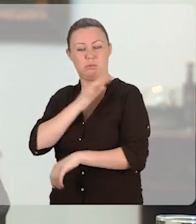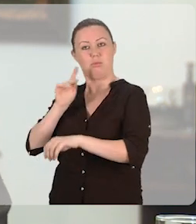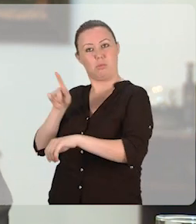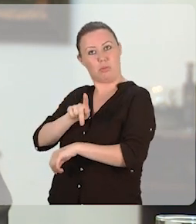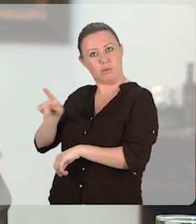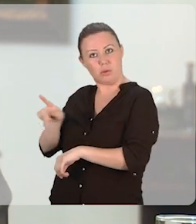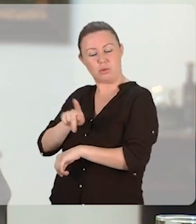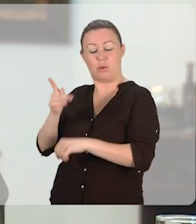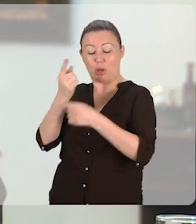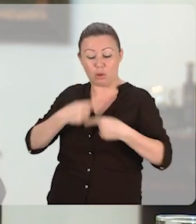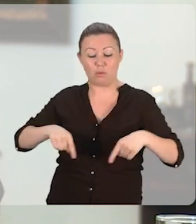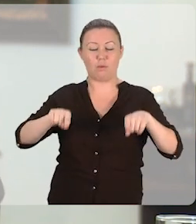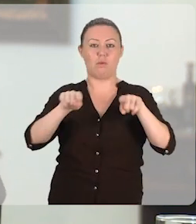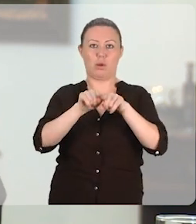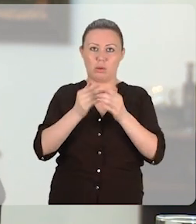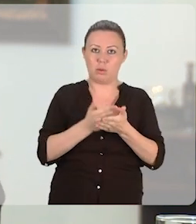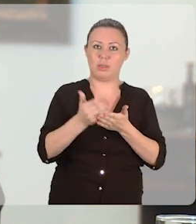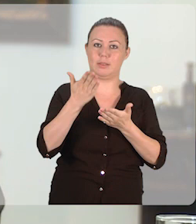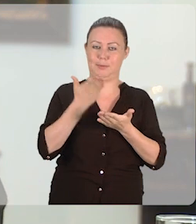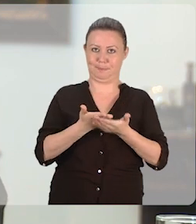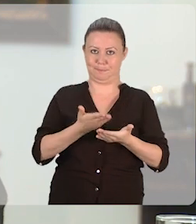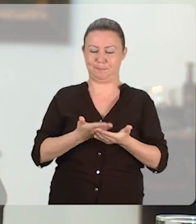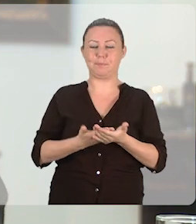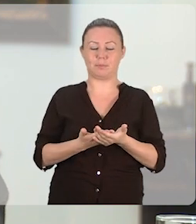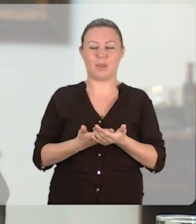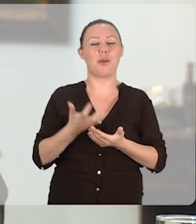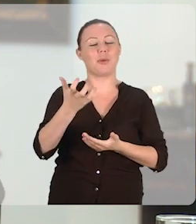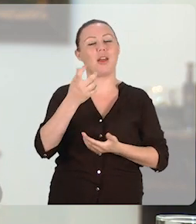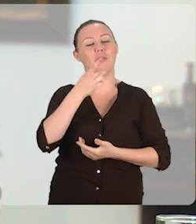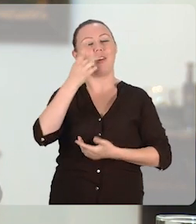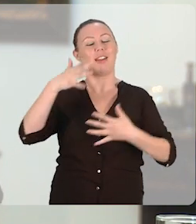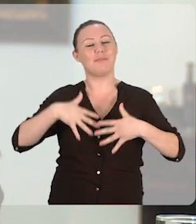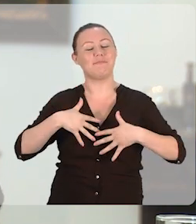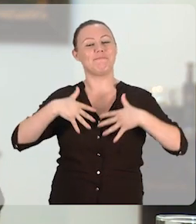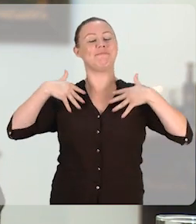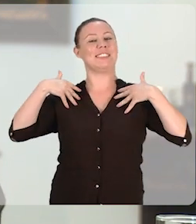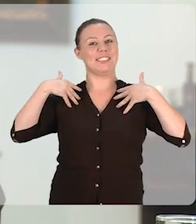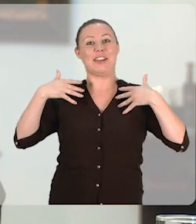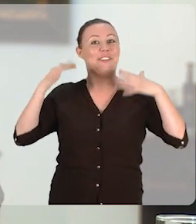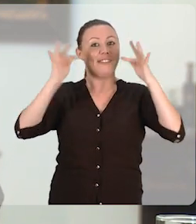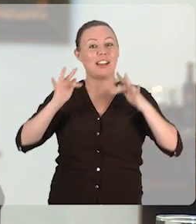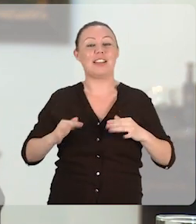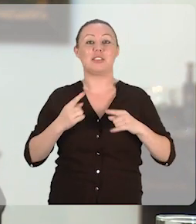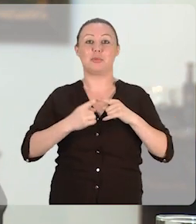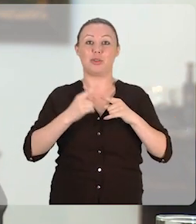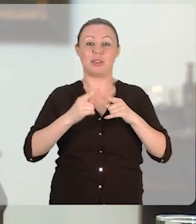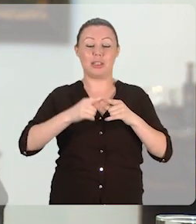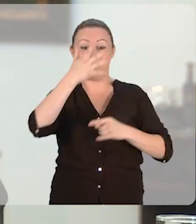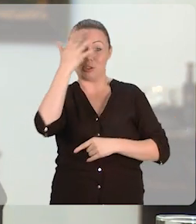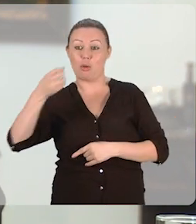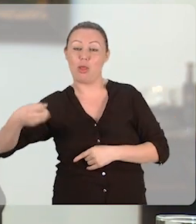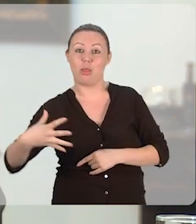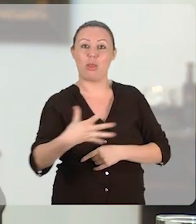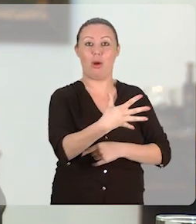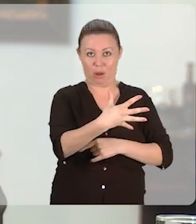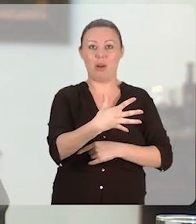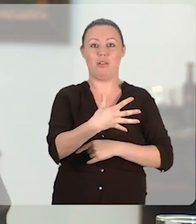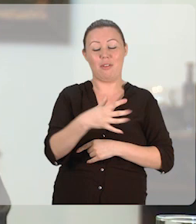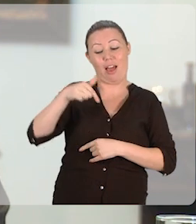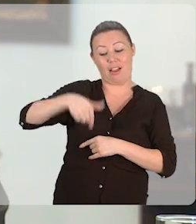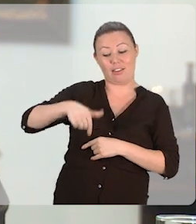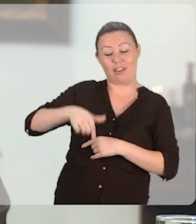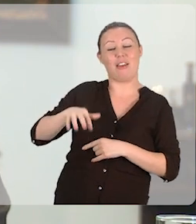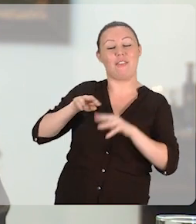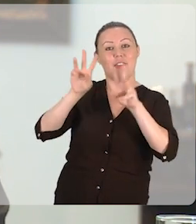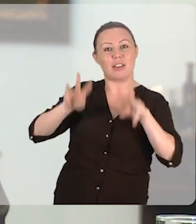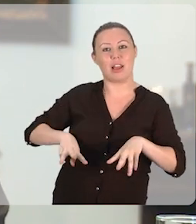as suas atividades. Quero registrar essa grande alegria institucional de receber essa energia nova, esse sangue novo, nessa nossa universidade que